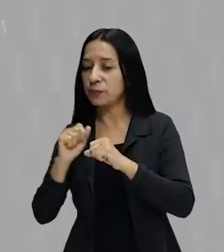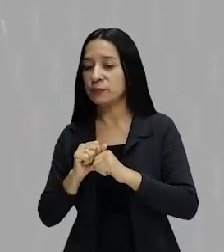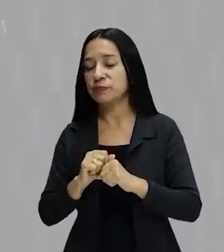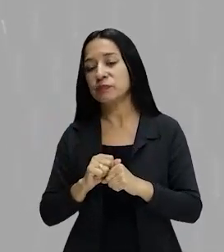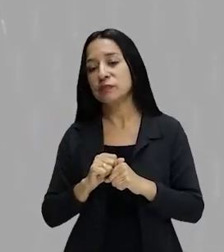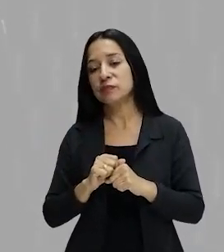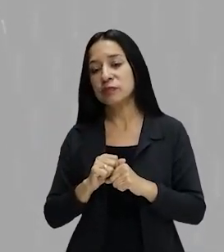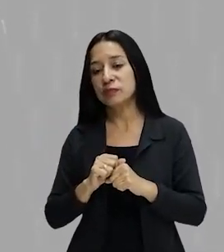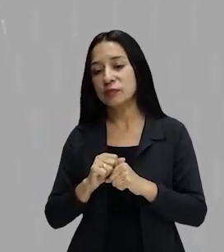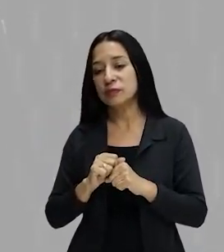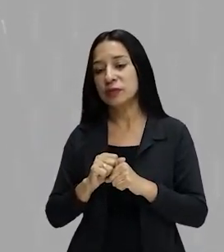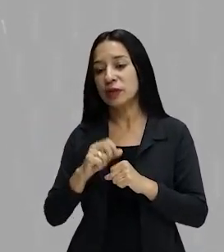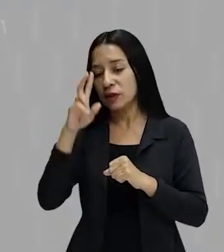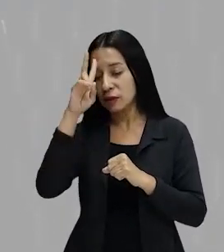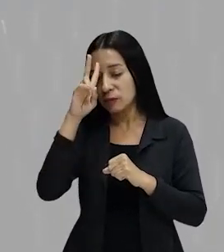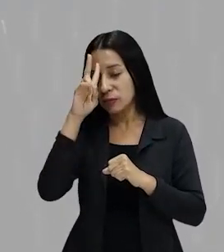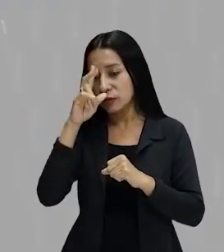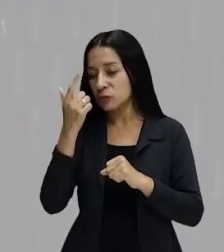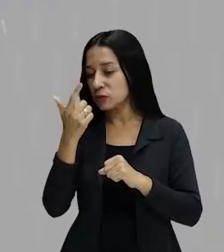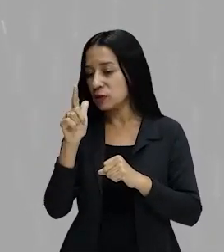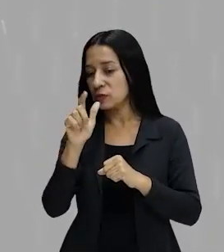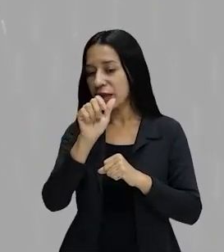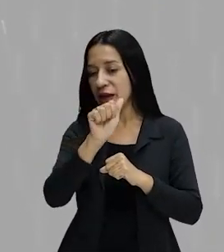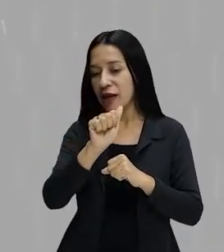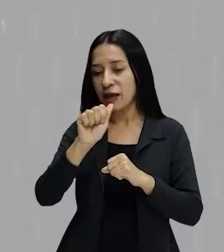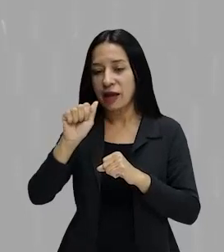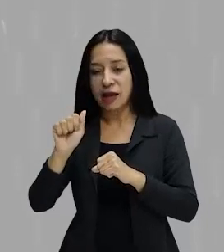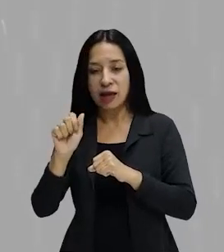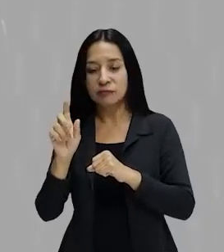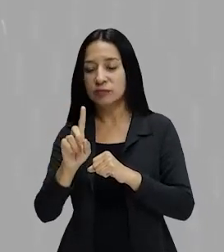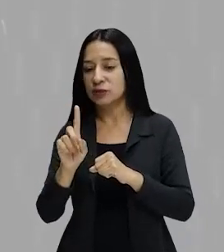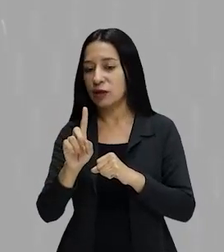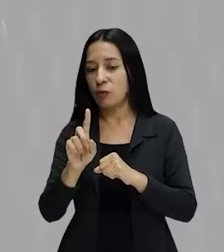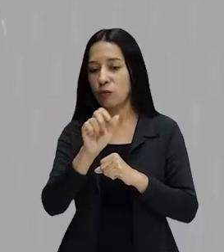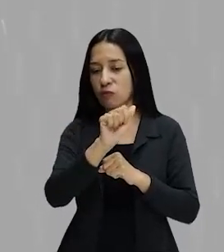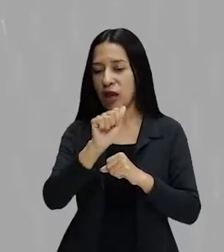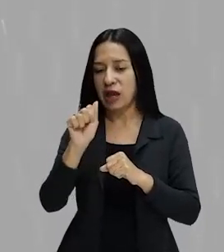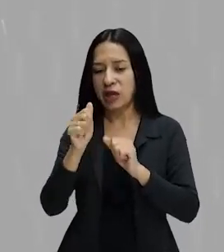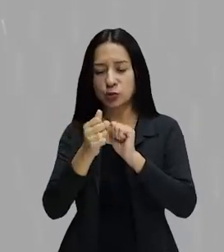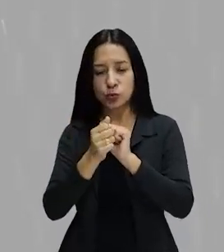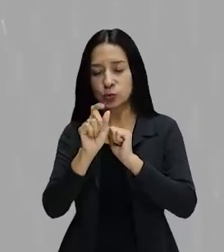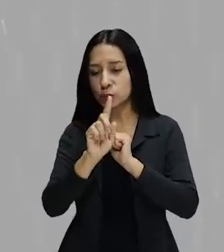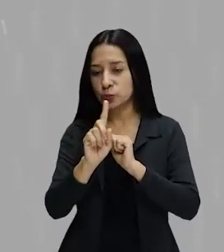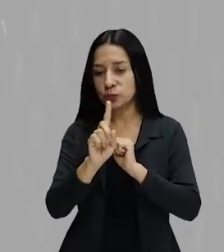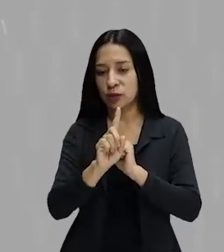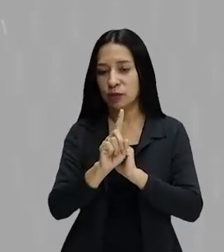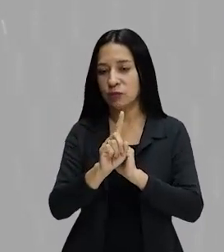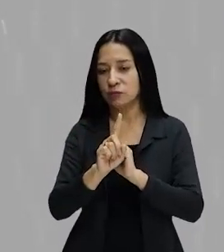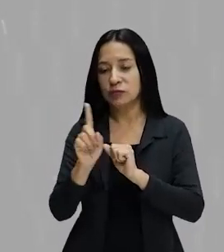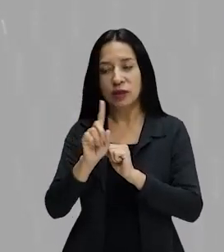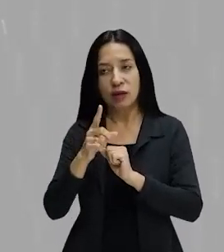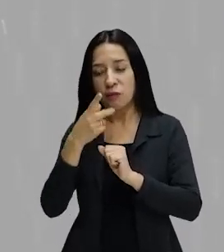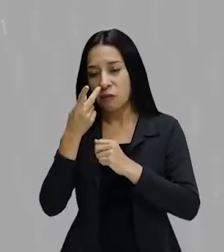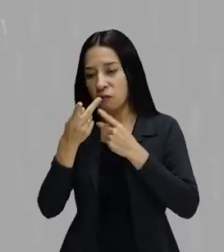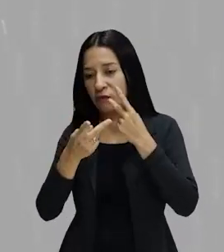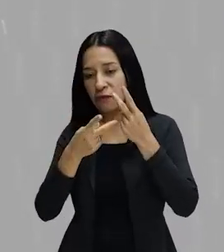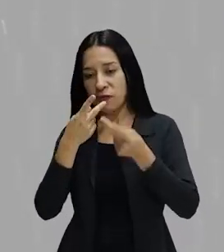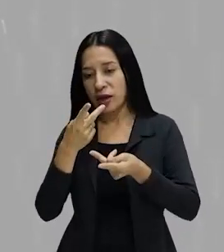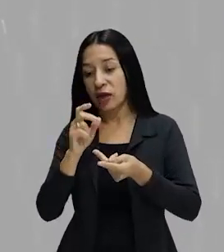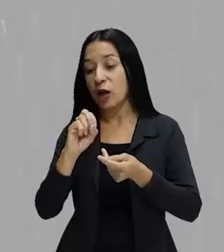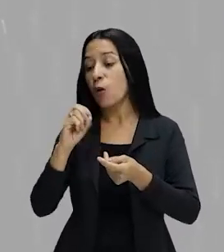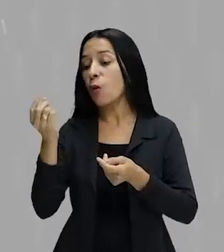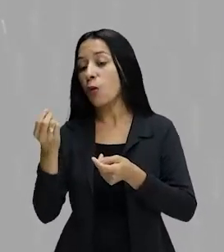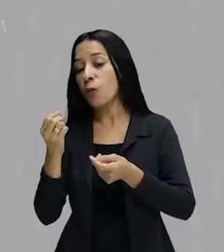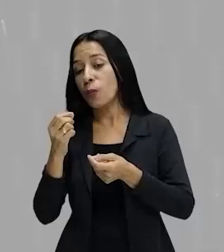associação de alguma coisa, alcoólicos anônimos, tá bom? A gente não fala A, a gente fala